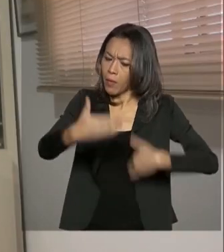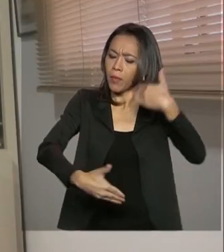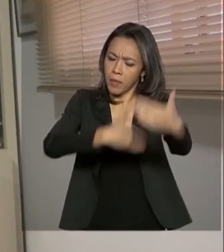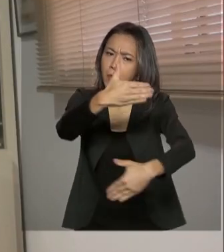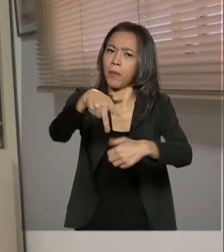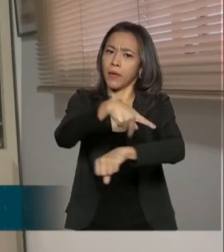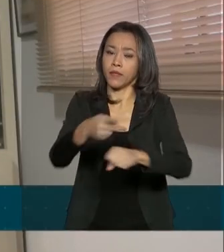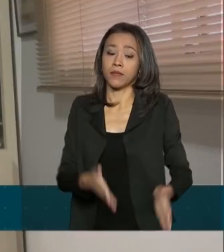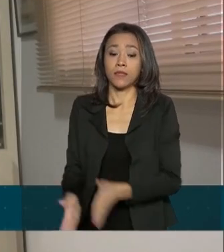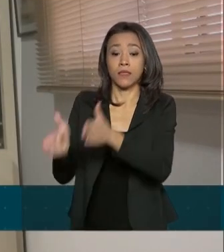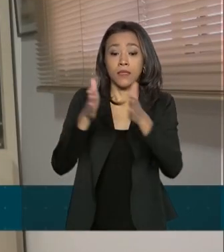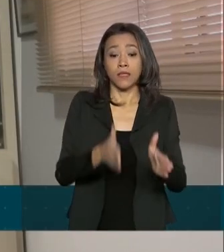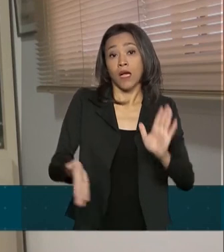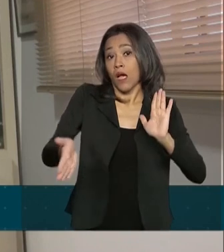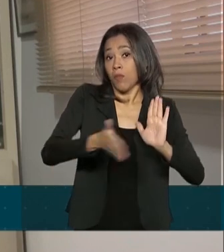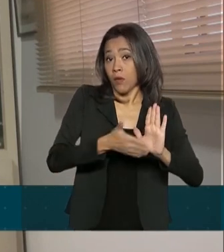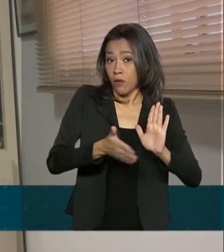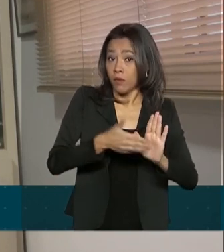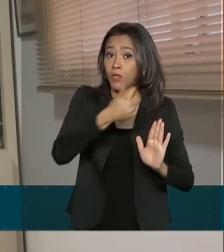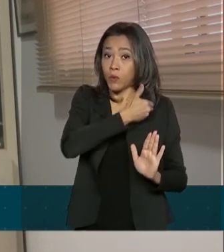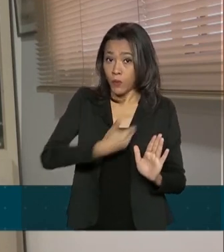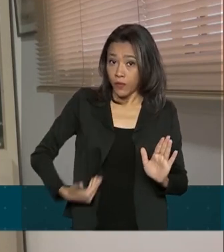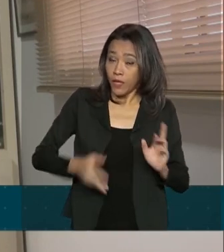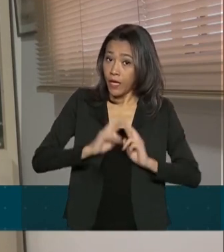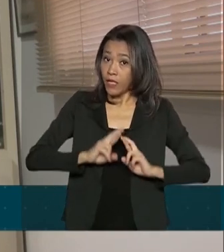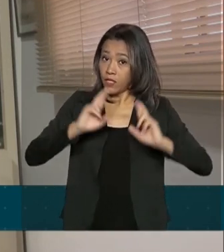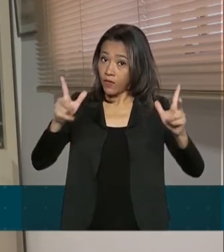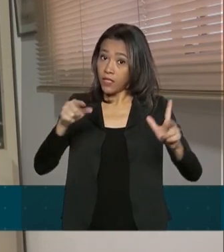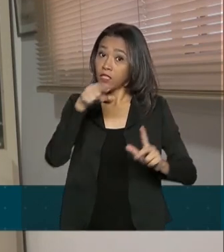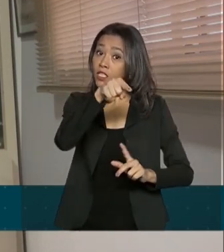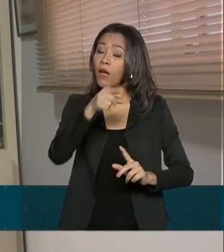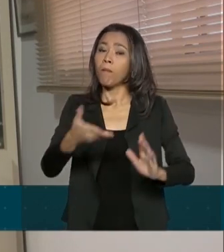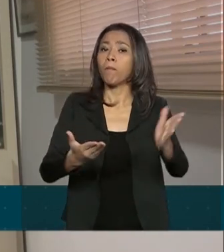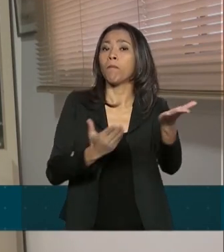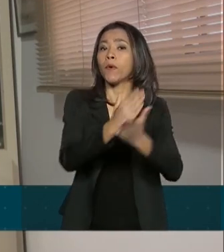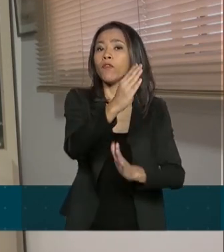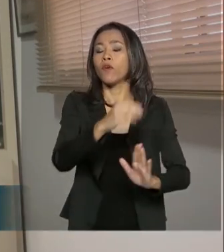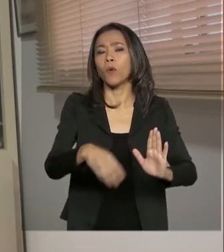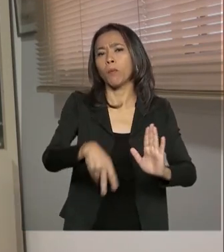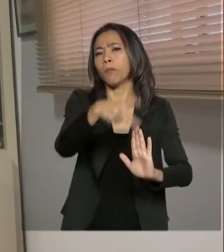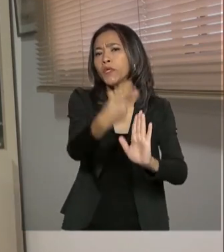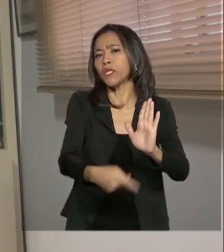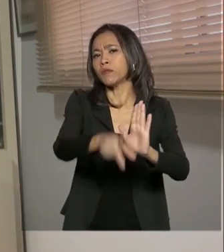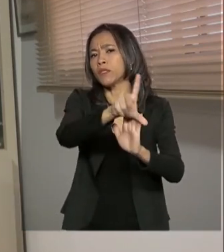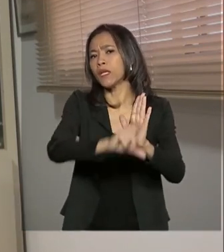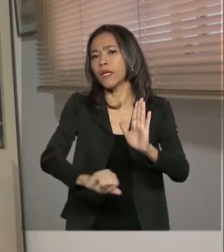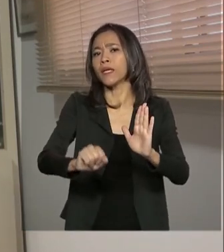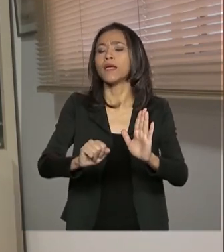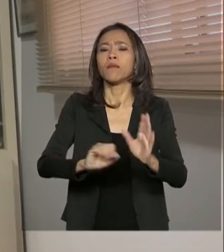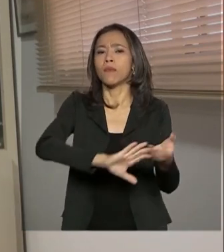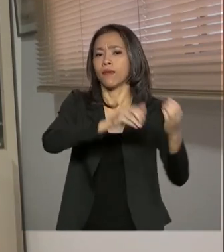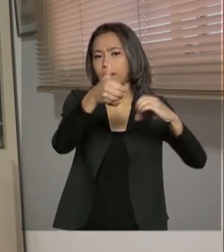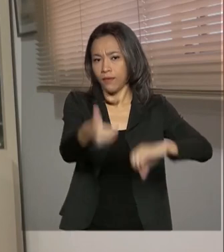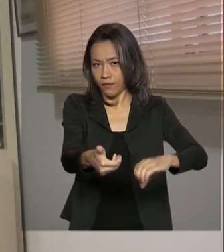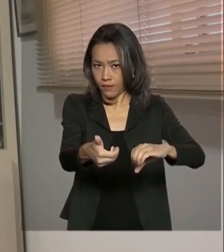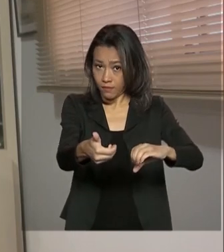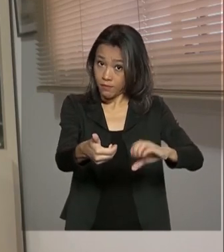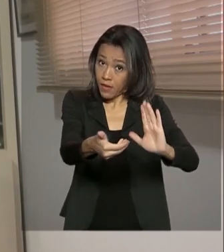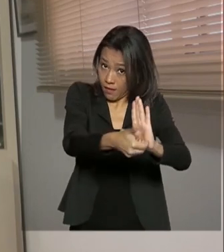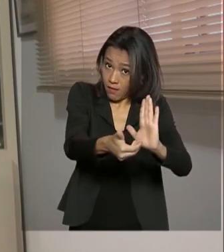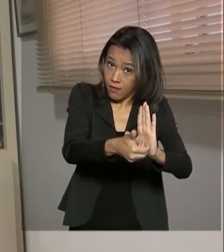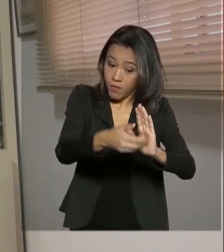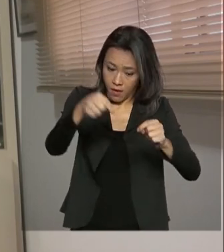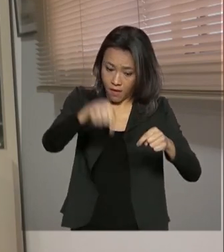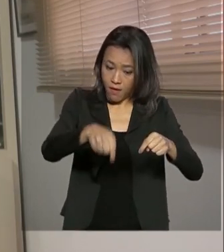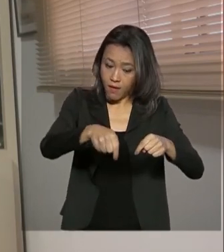governo é diferente da que foi aprovada em projeto de lei pela Câmara dos Deputados nesta semana. O texto, que segue agora